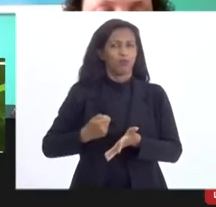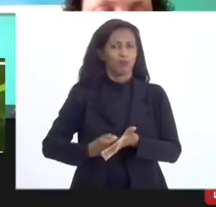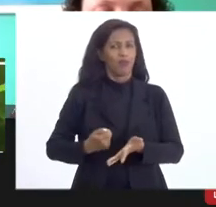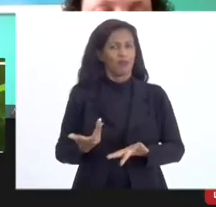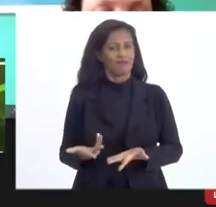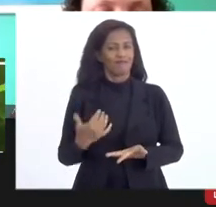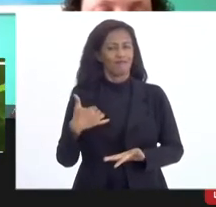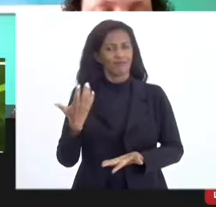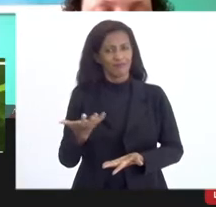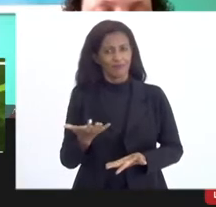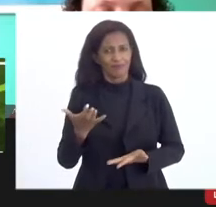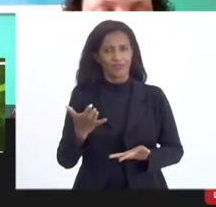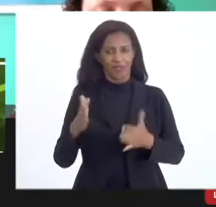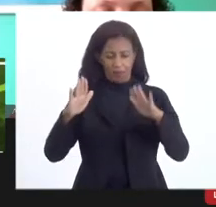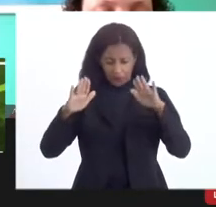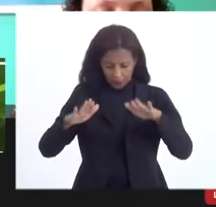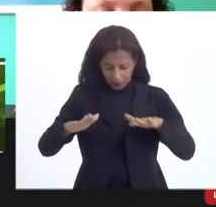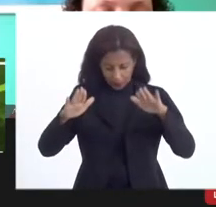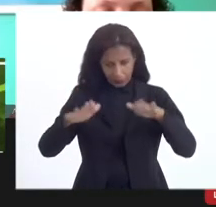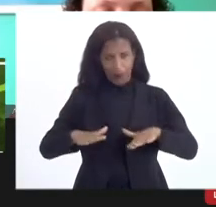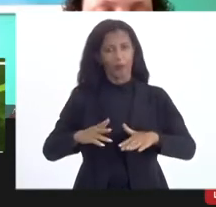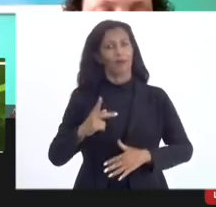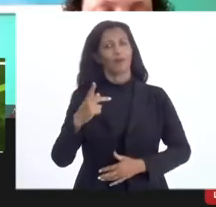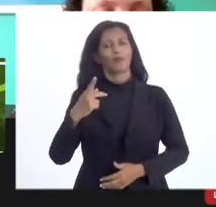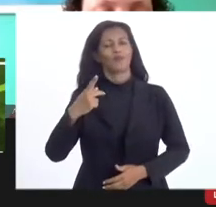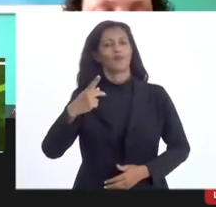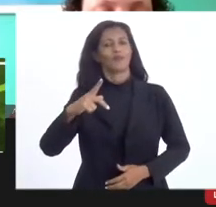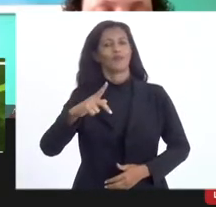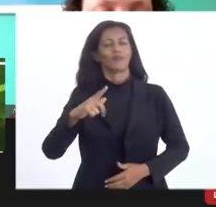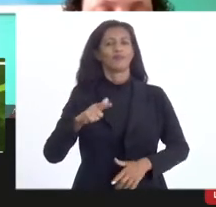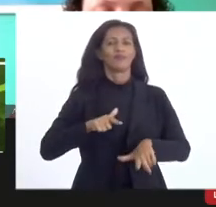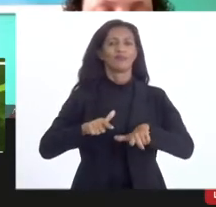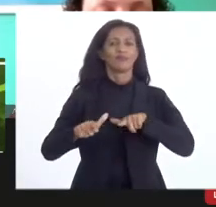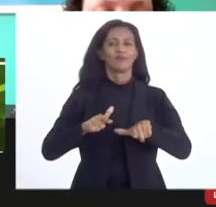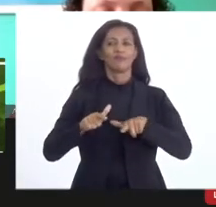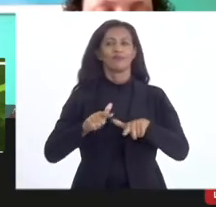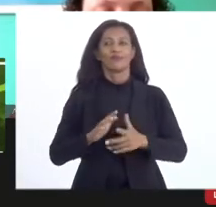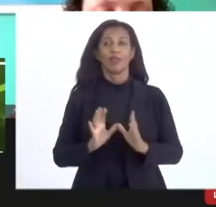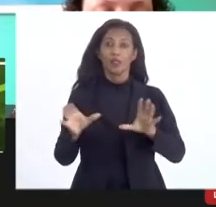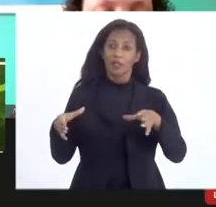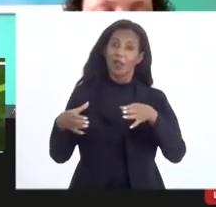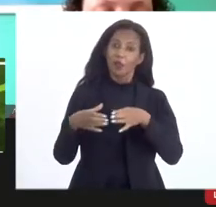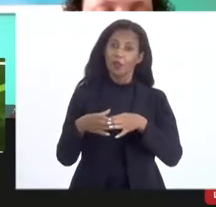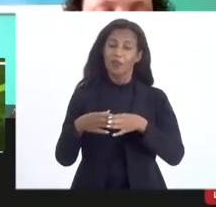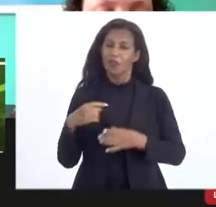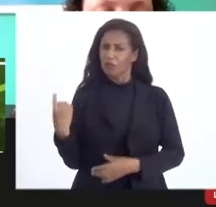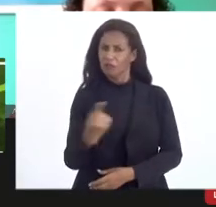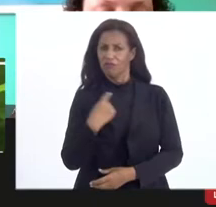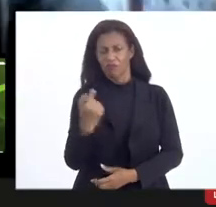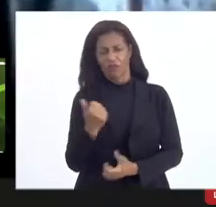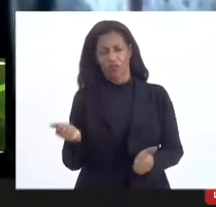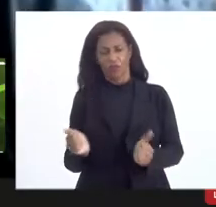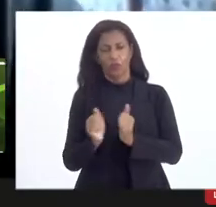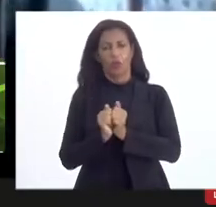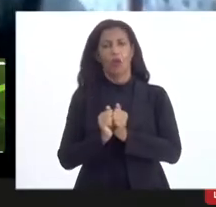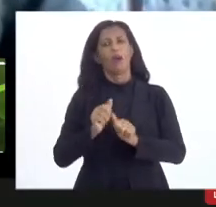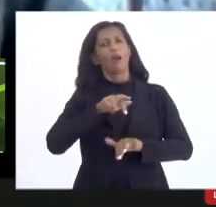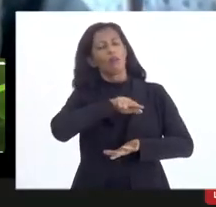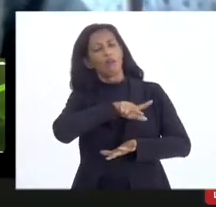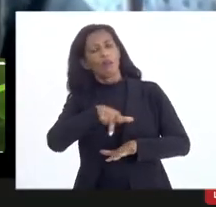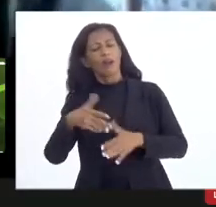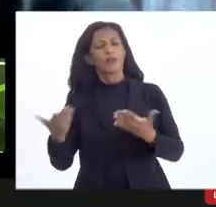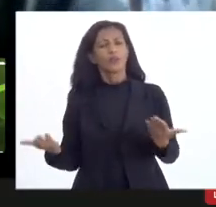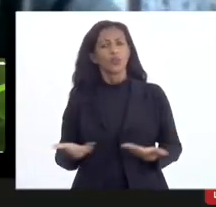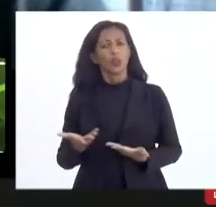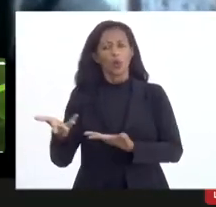reverenciar o teu trabalho e da Comissão, de nós todos. Aliás, vários dos que estão